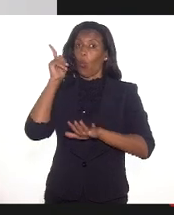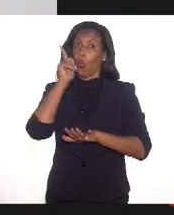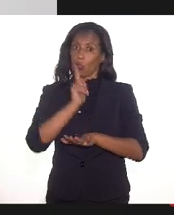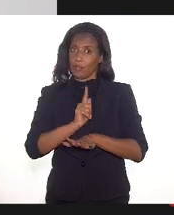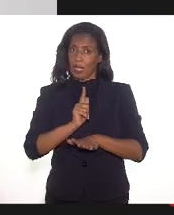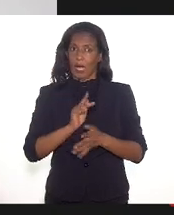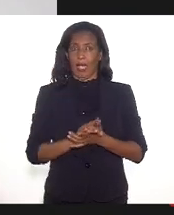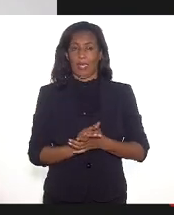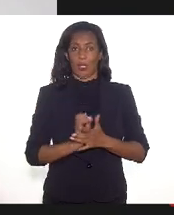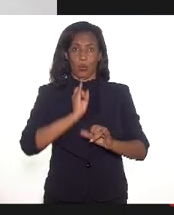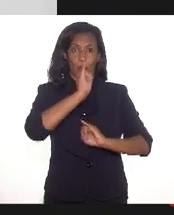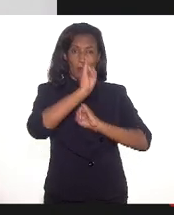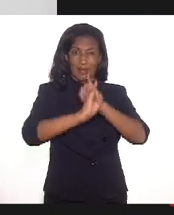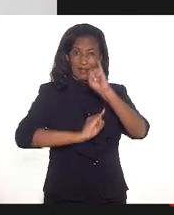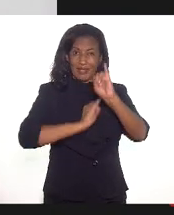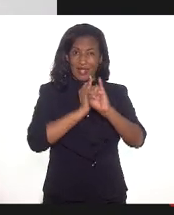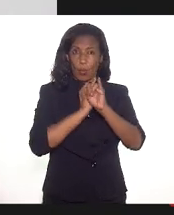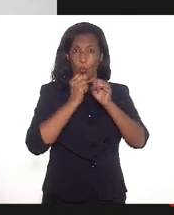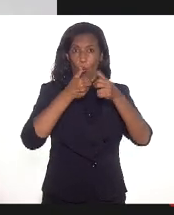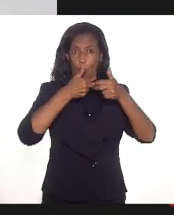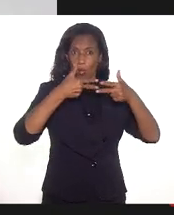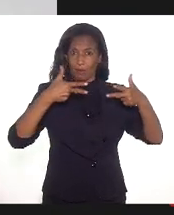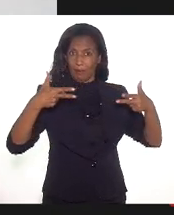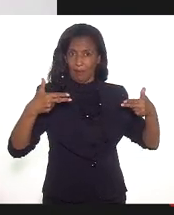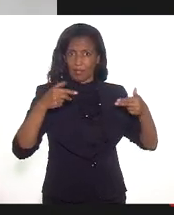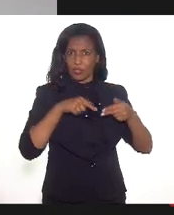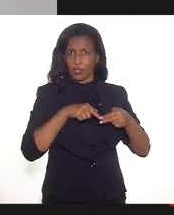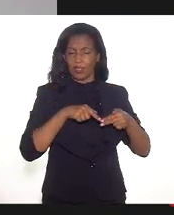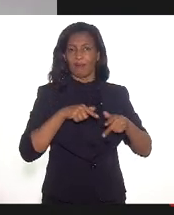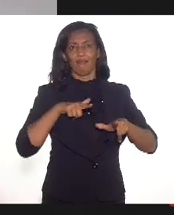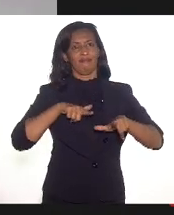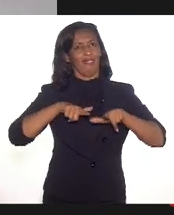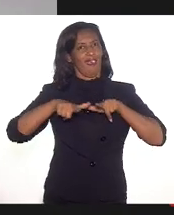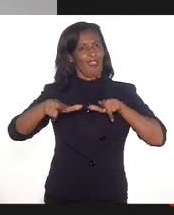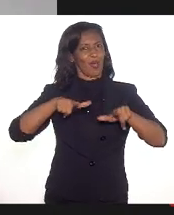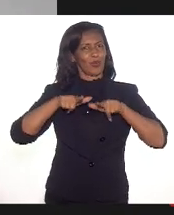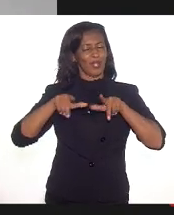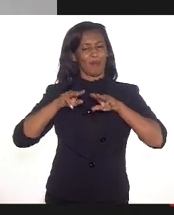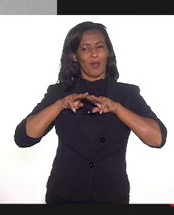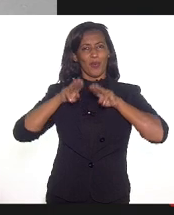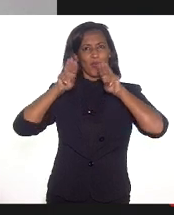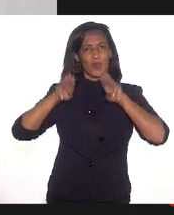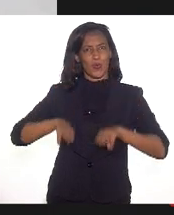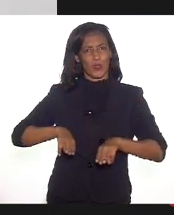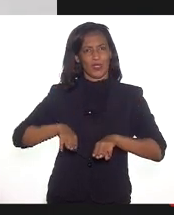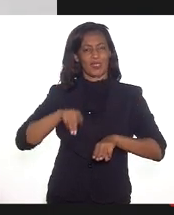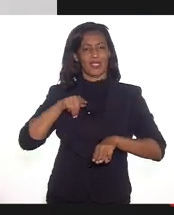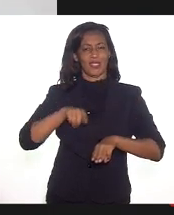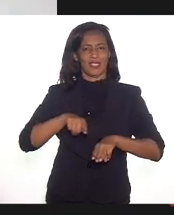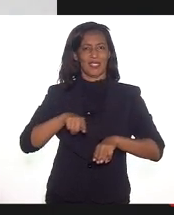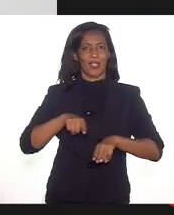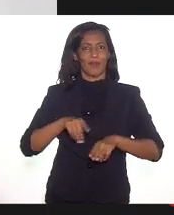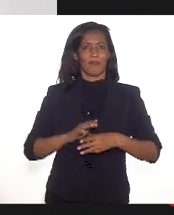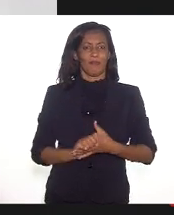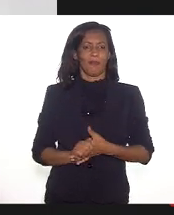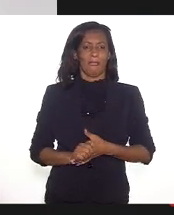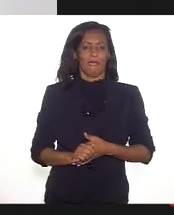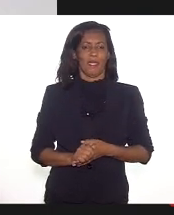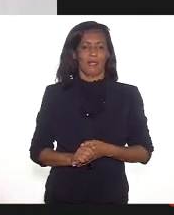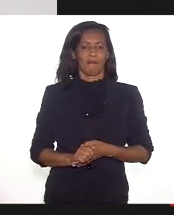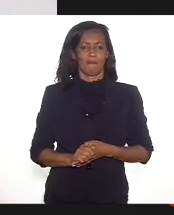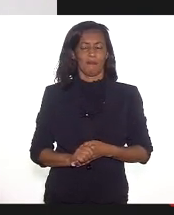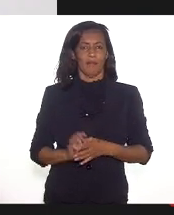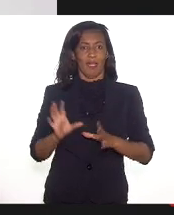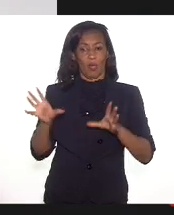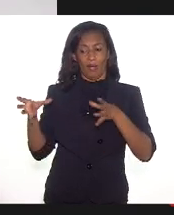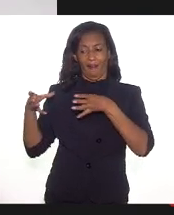de uma internet de qualidade, o trabalho oferecido pelos museus acaba sendo essencialmente consumido por